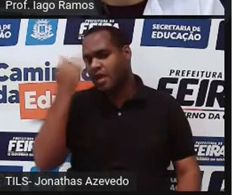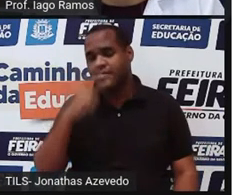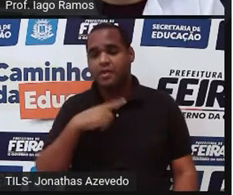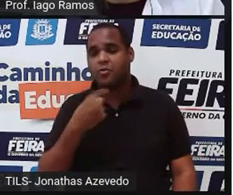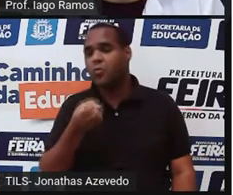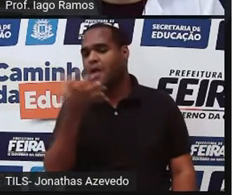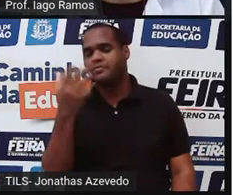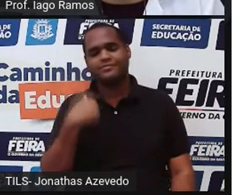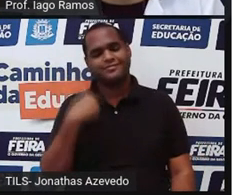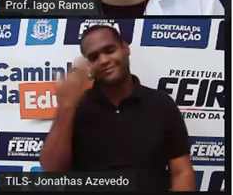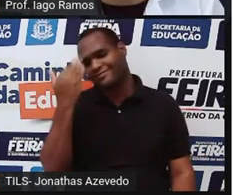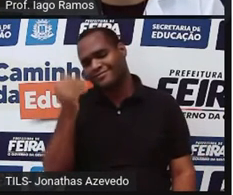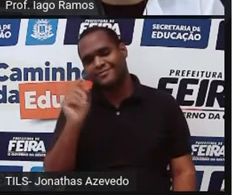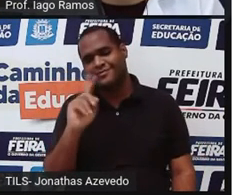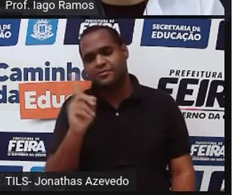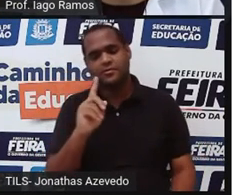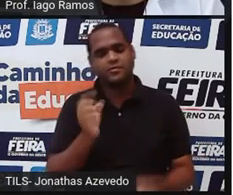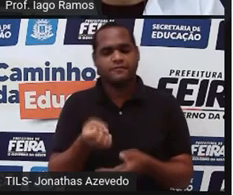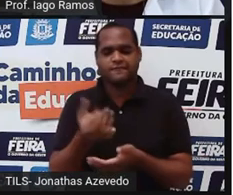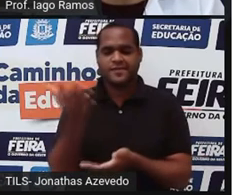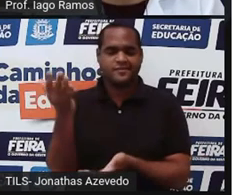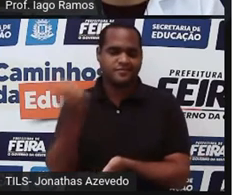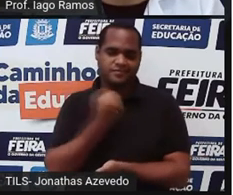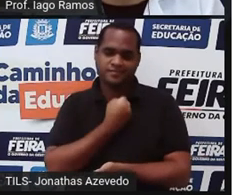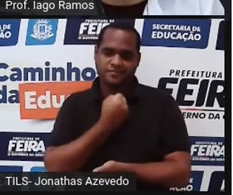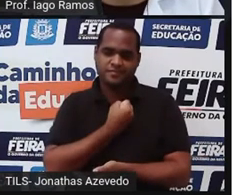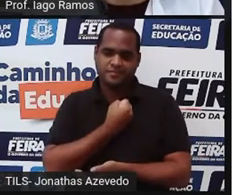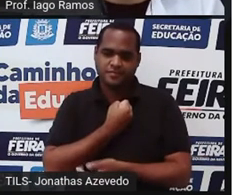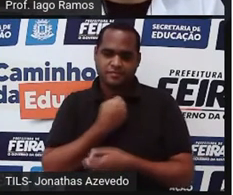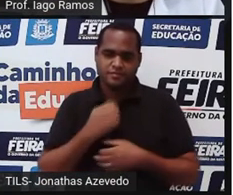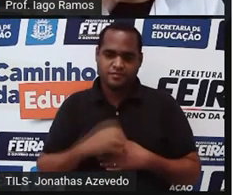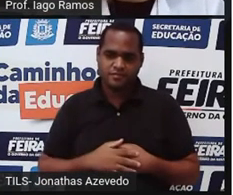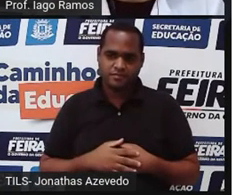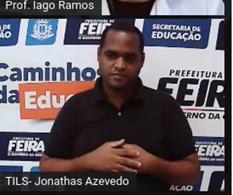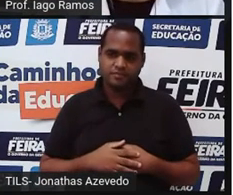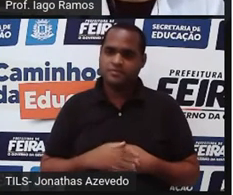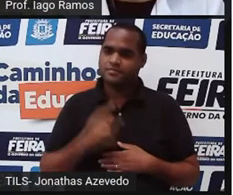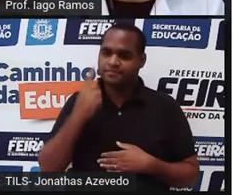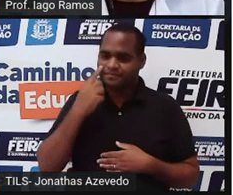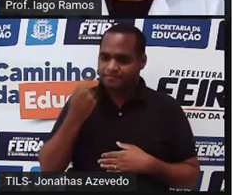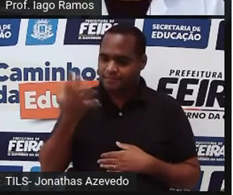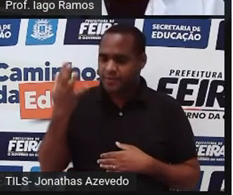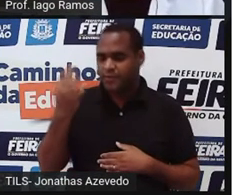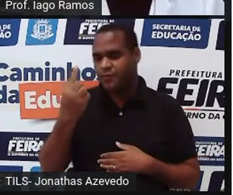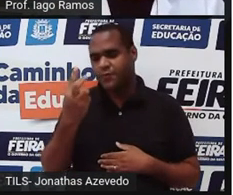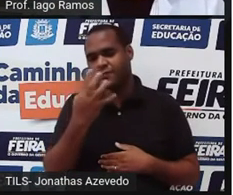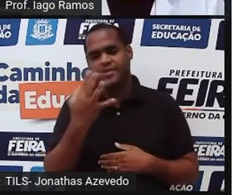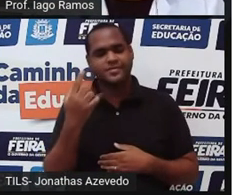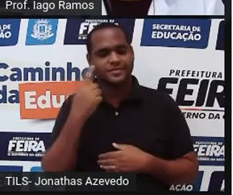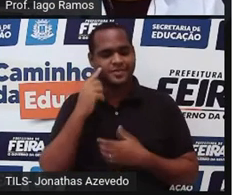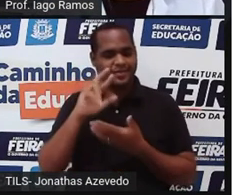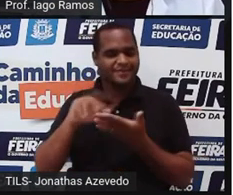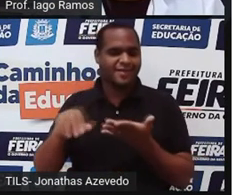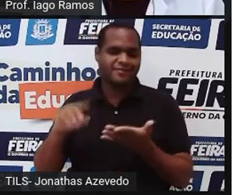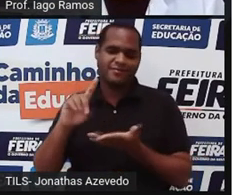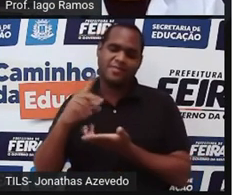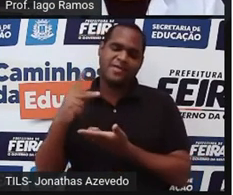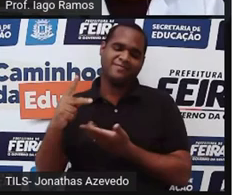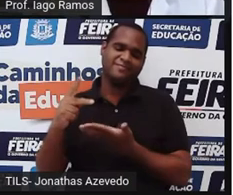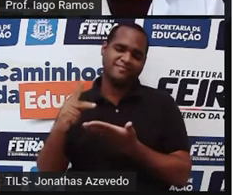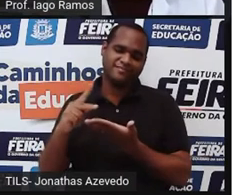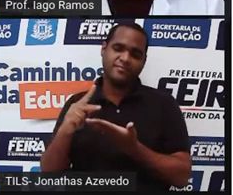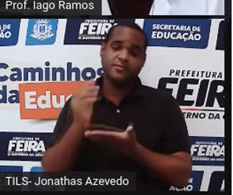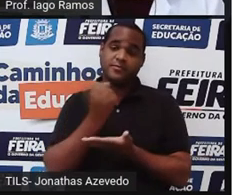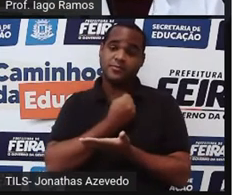quantos. São infinitos números. E a gente não consegue escrever em ordem 1 por 1 porque são dízimas periódicas. São